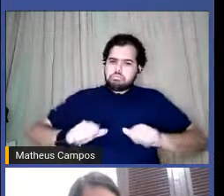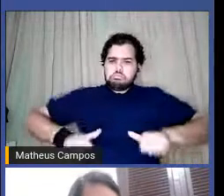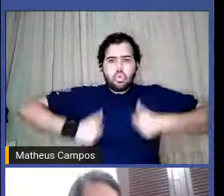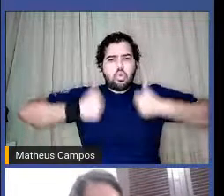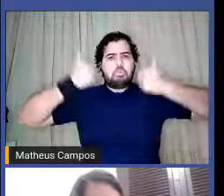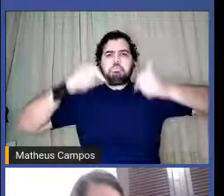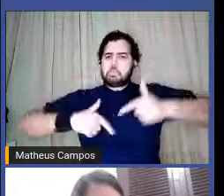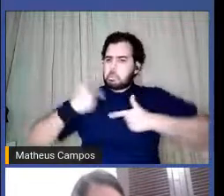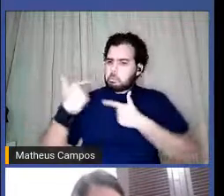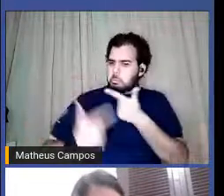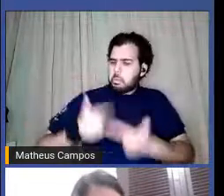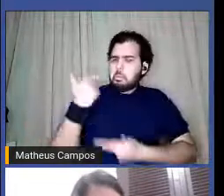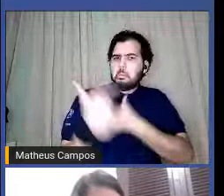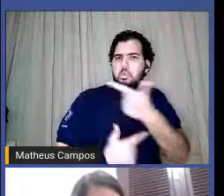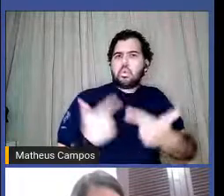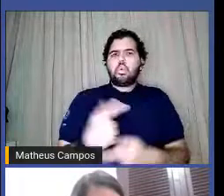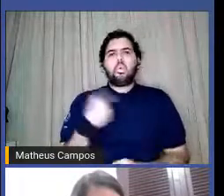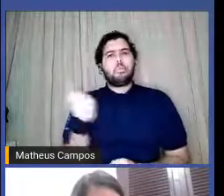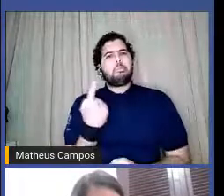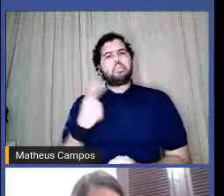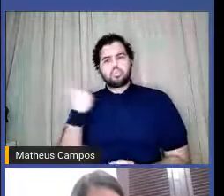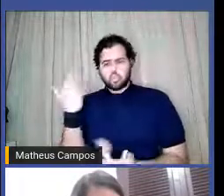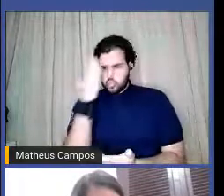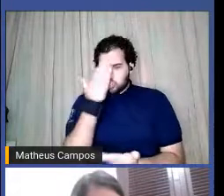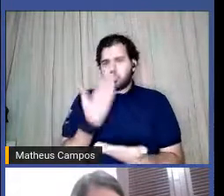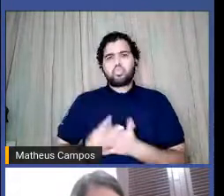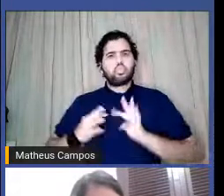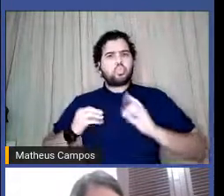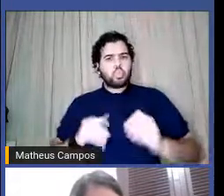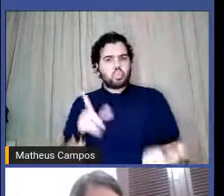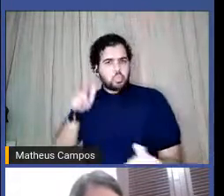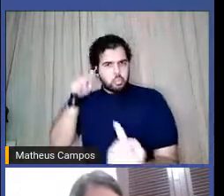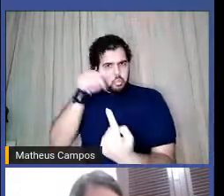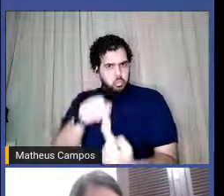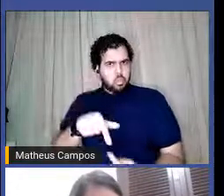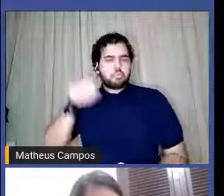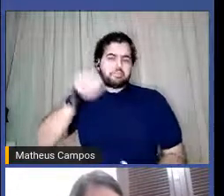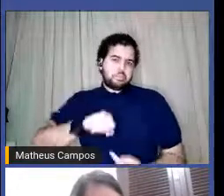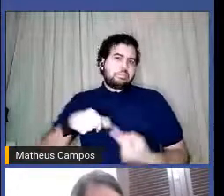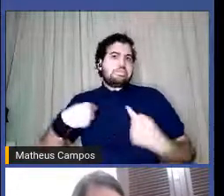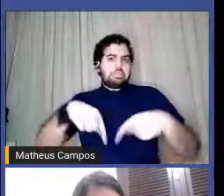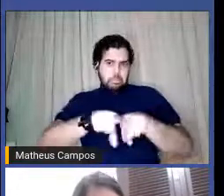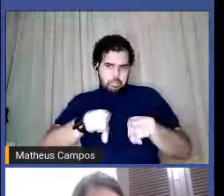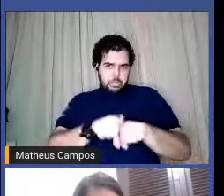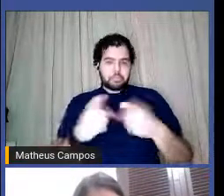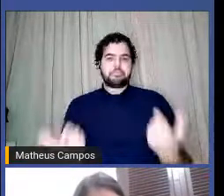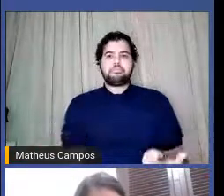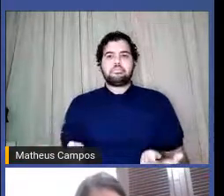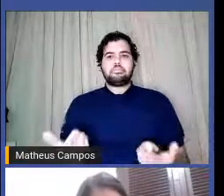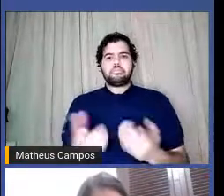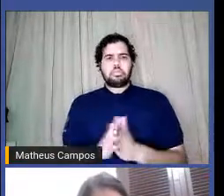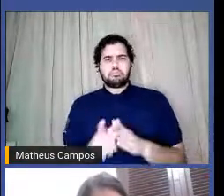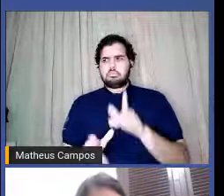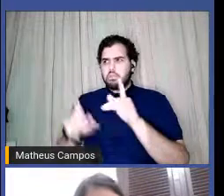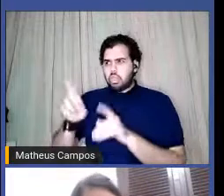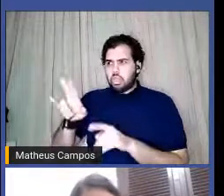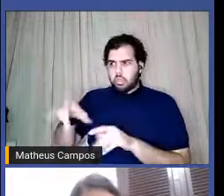pelo que a gente acredita pelos nossos ideais também Bruno quer acrescentar alguma coisa